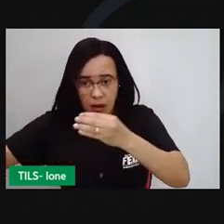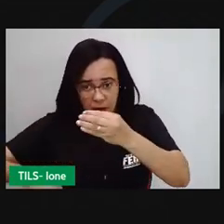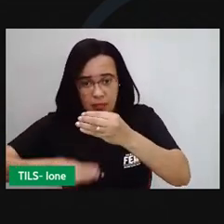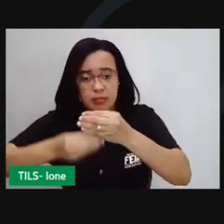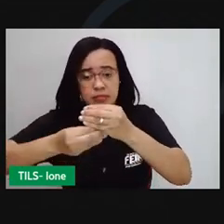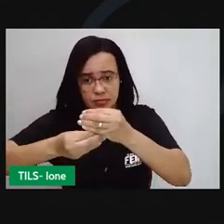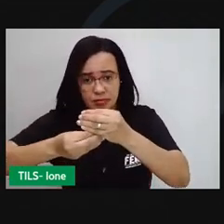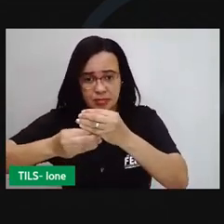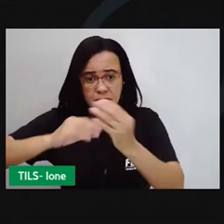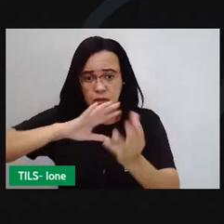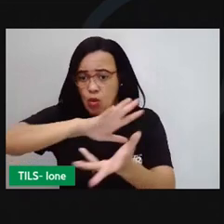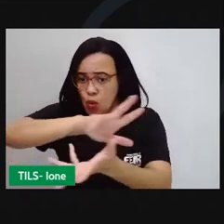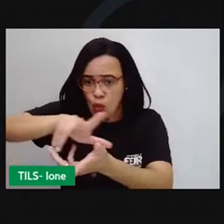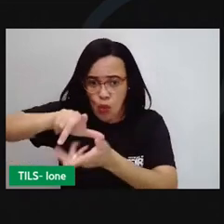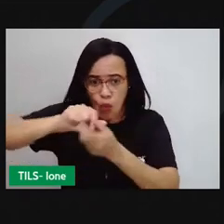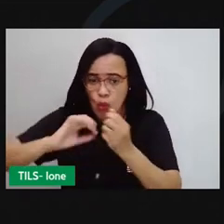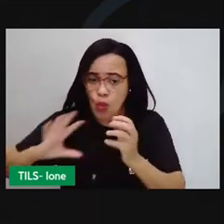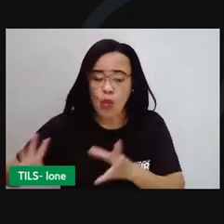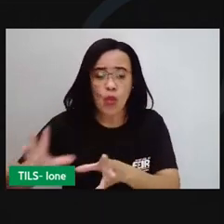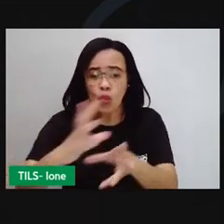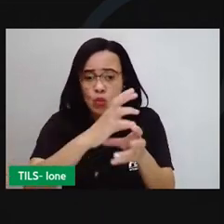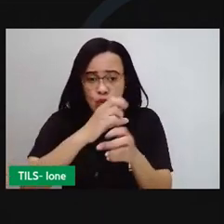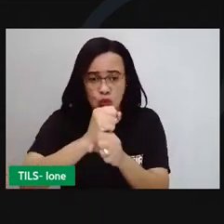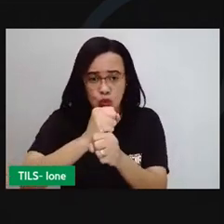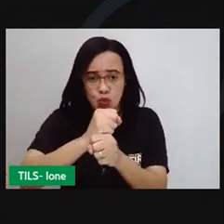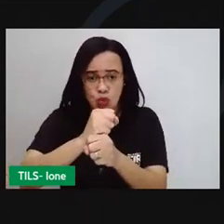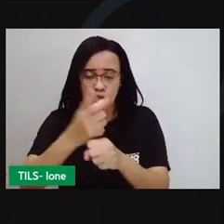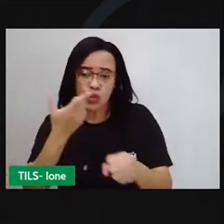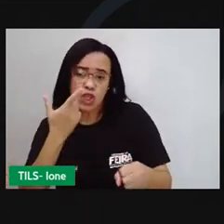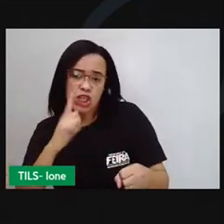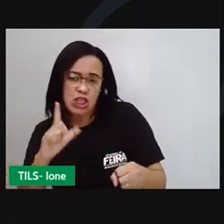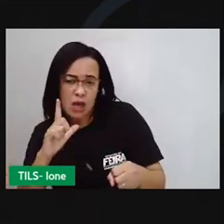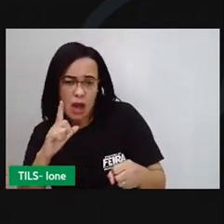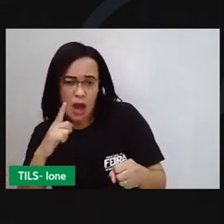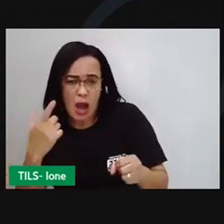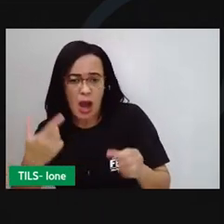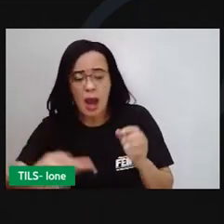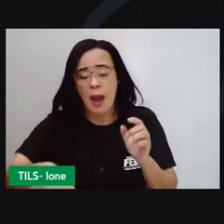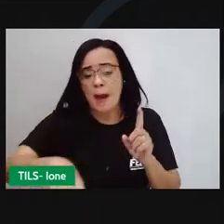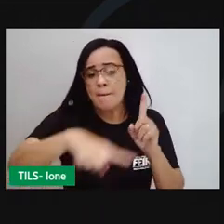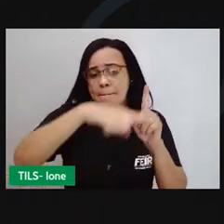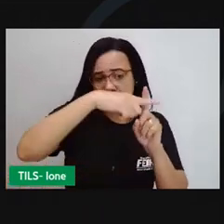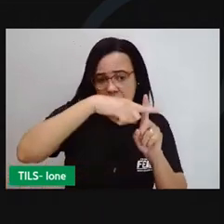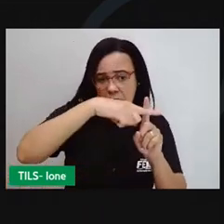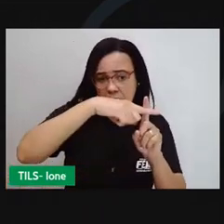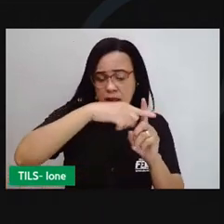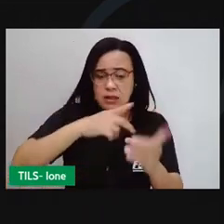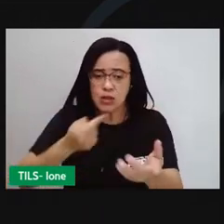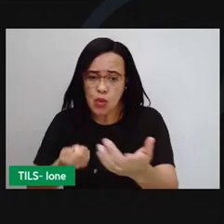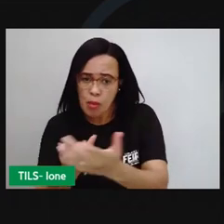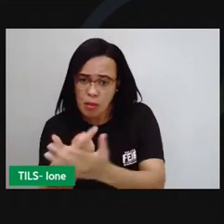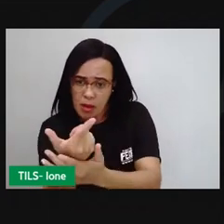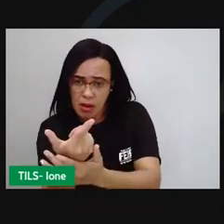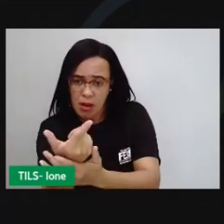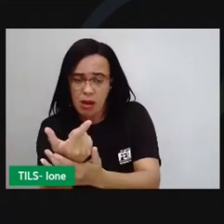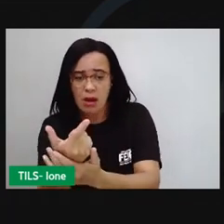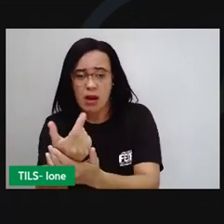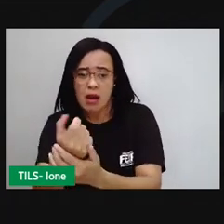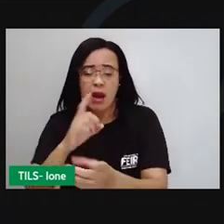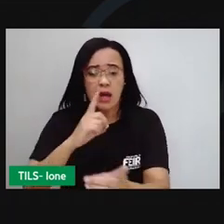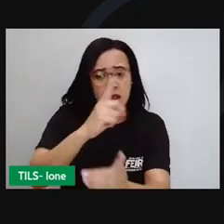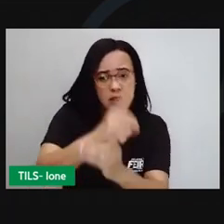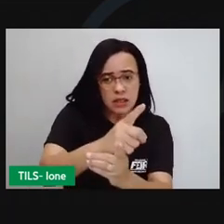total, ganhar, mais, comprar, achar ou autor.